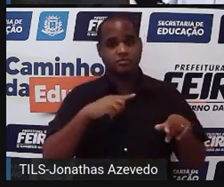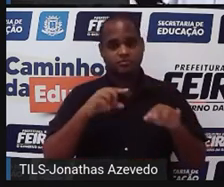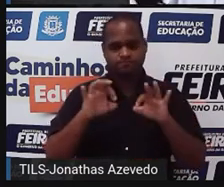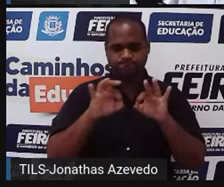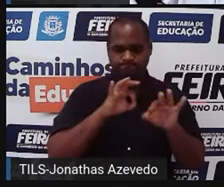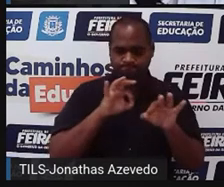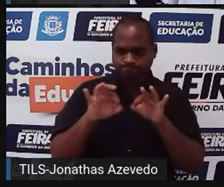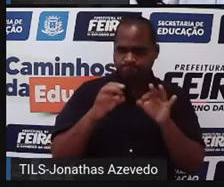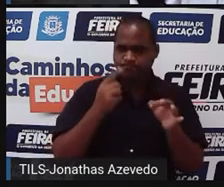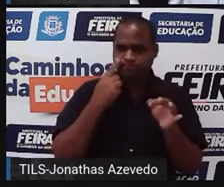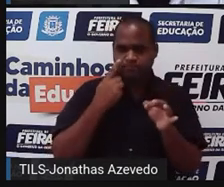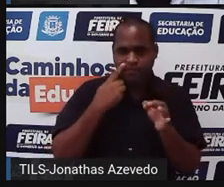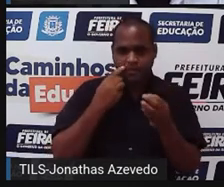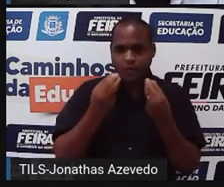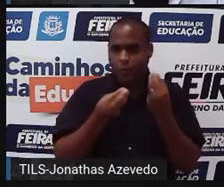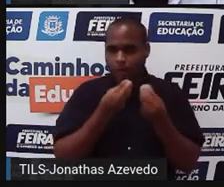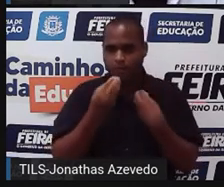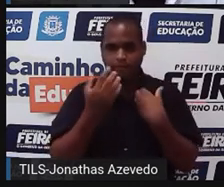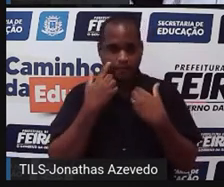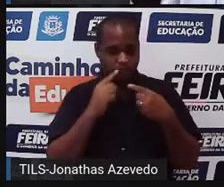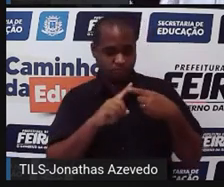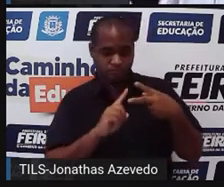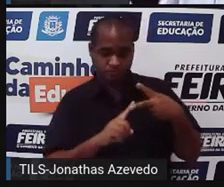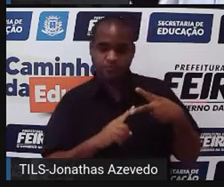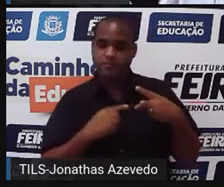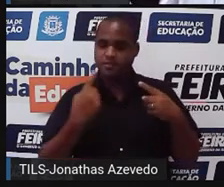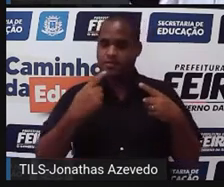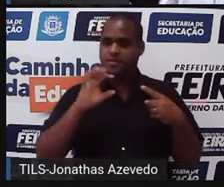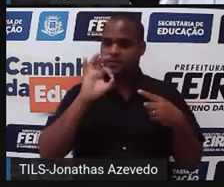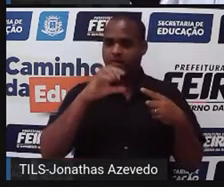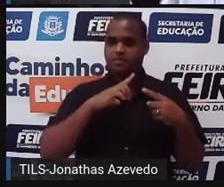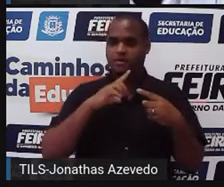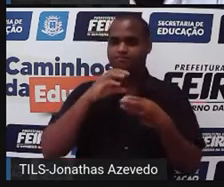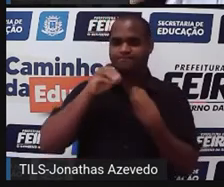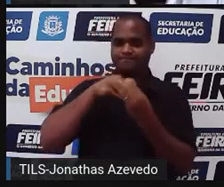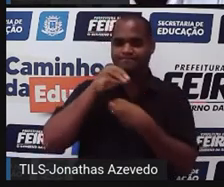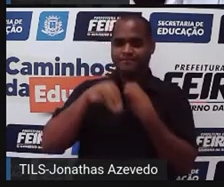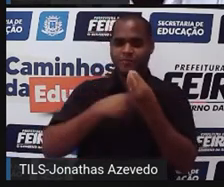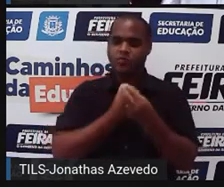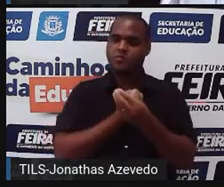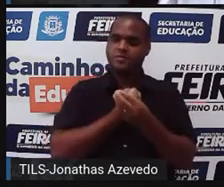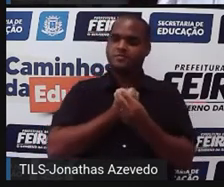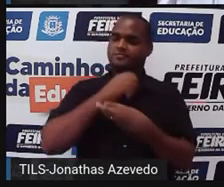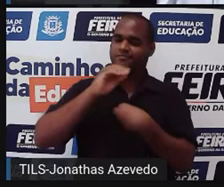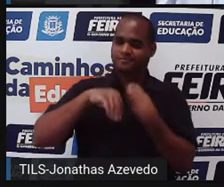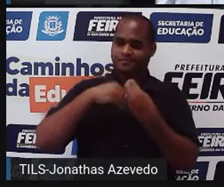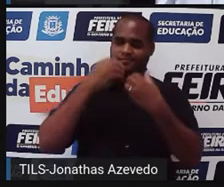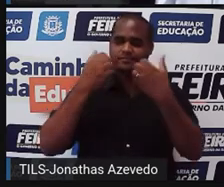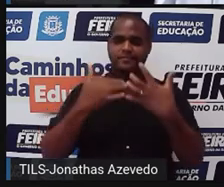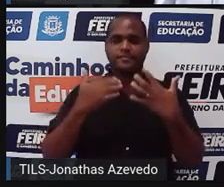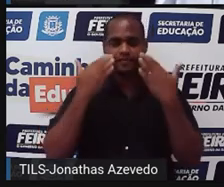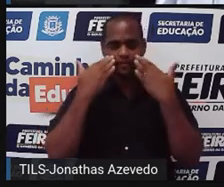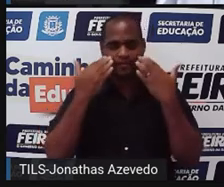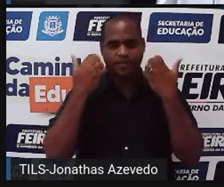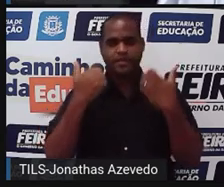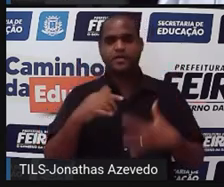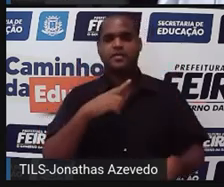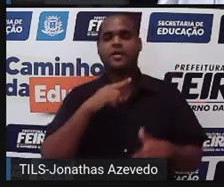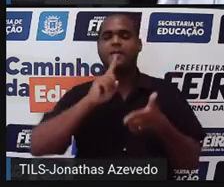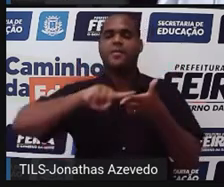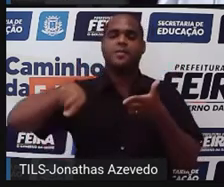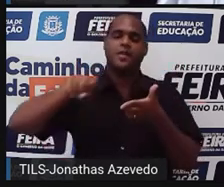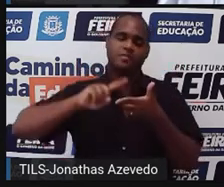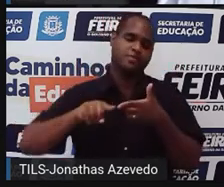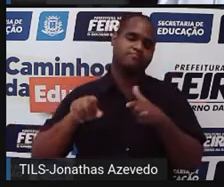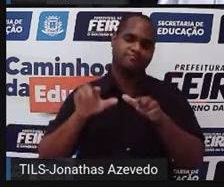eu vou tentar usar essas duas equações de primeiro grau com duas incógnitas para tentar solucionar o problema.